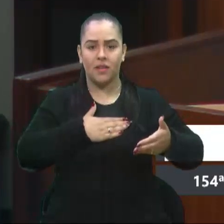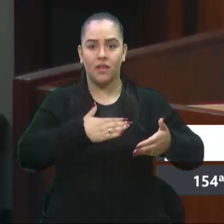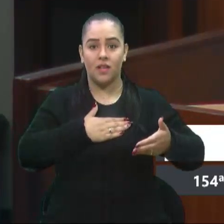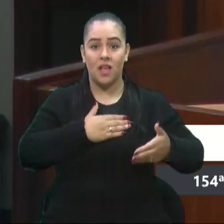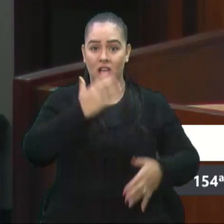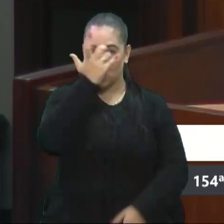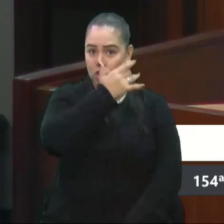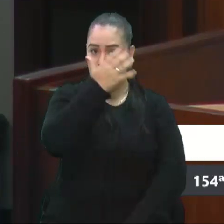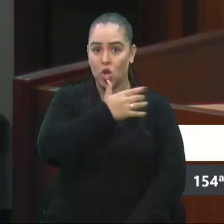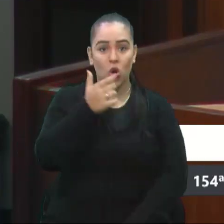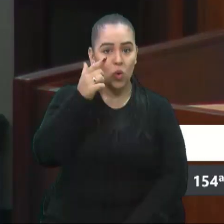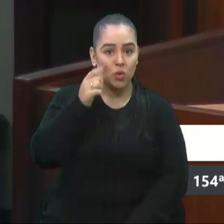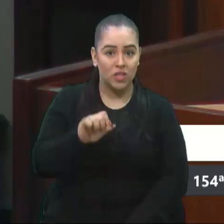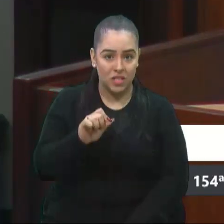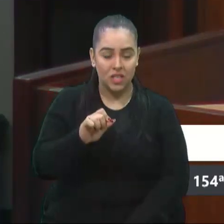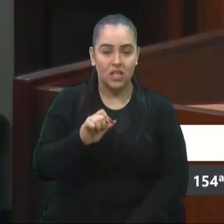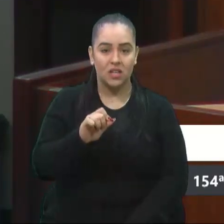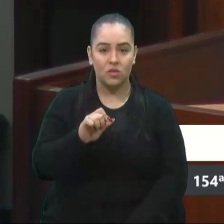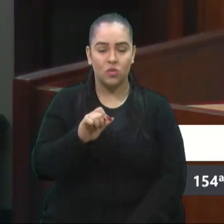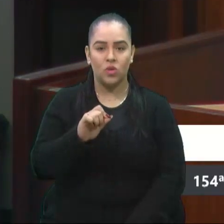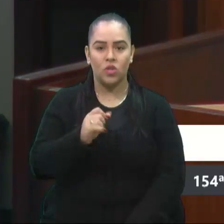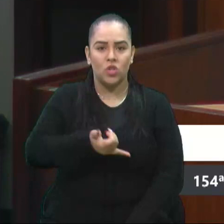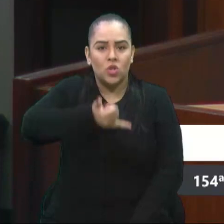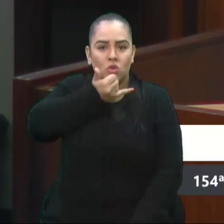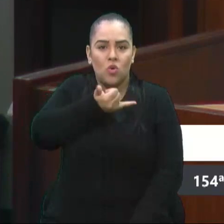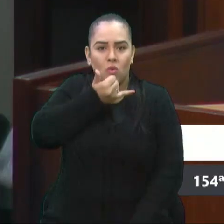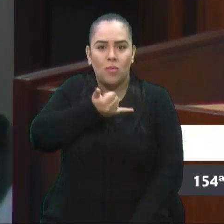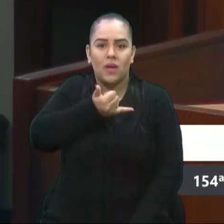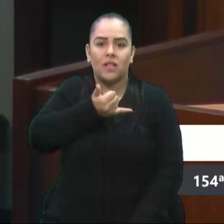perdoar a pessoa que falava mal dele todo dia na sessão.